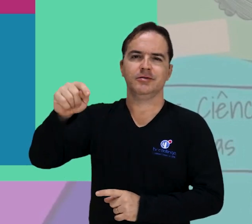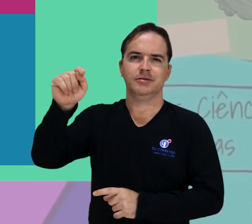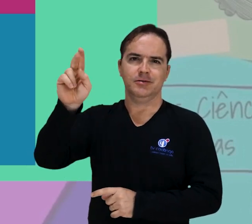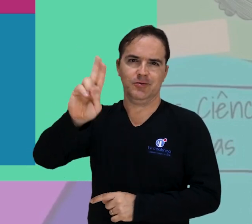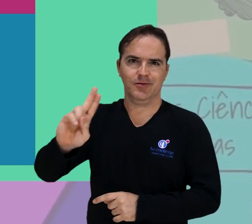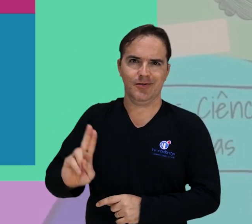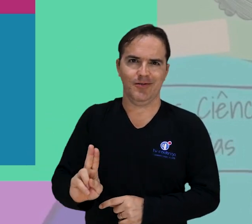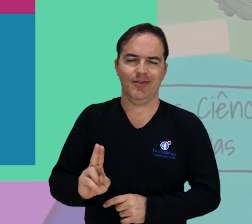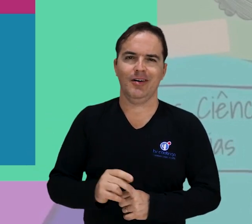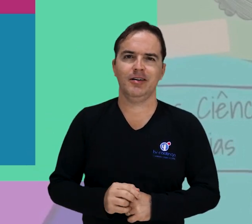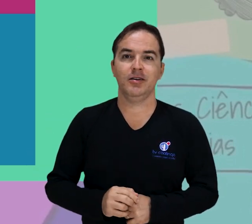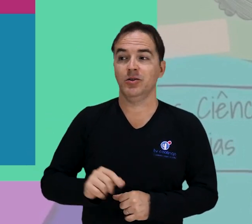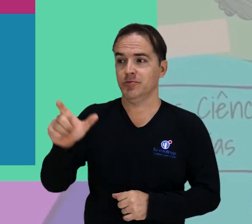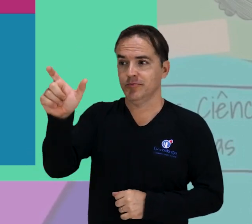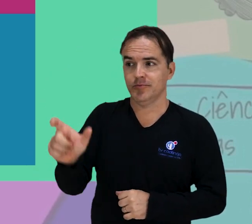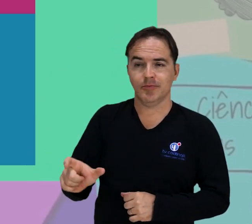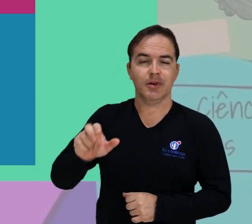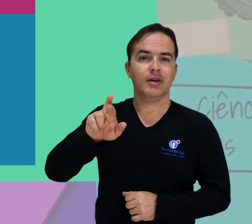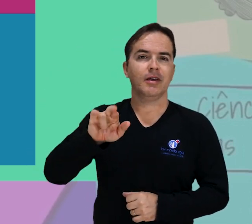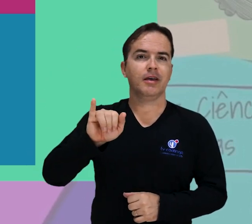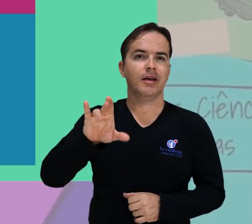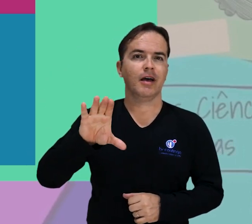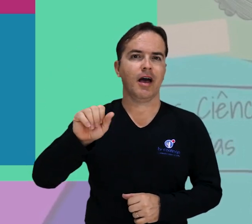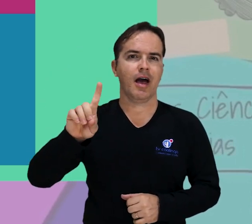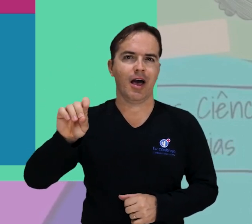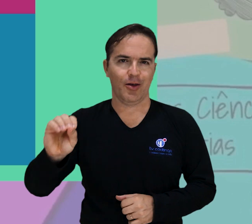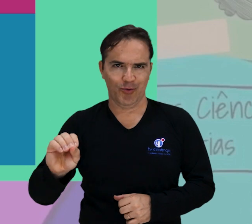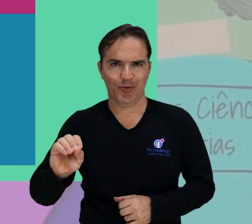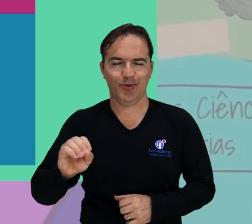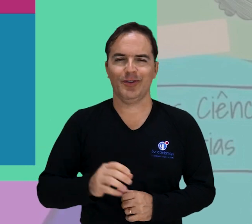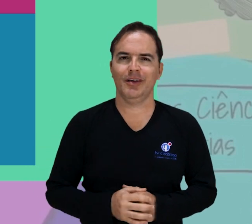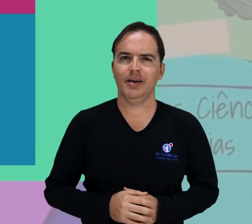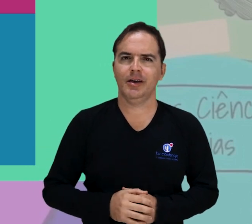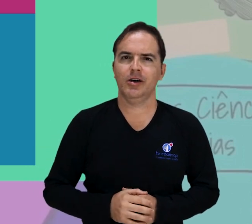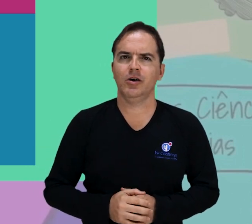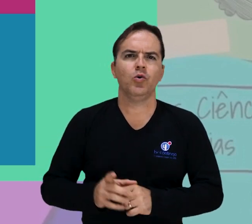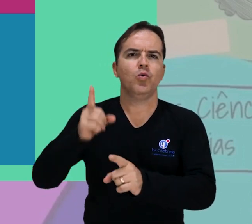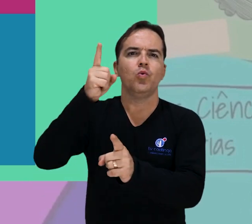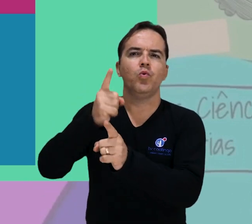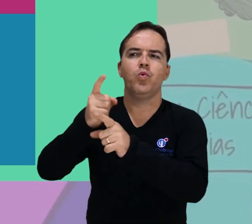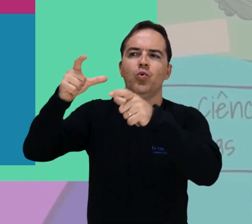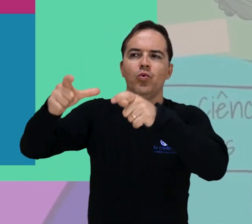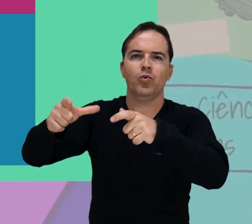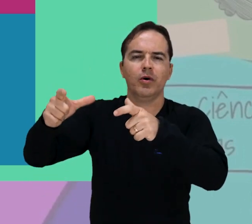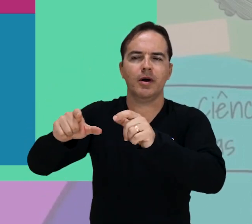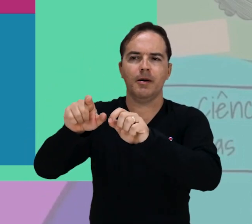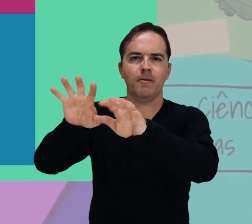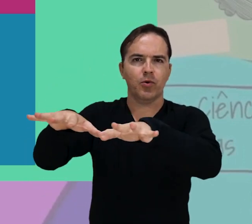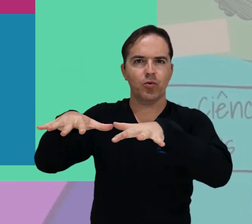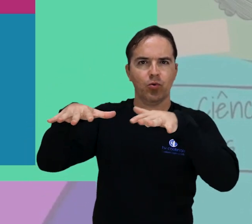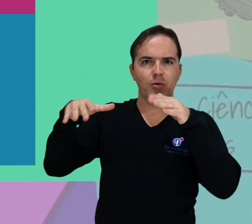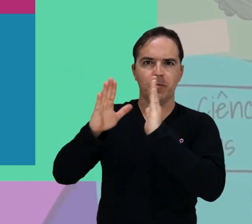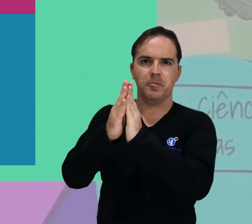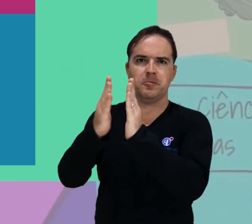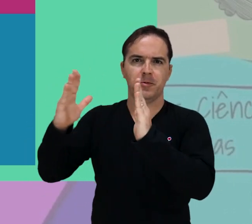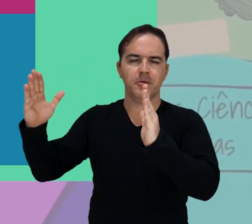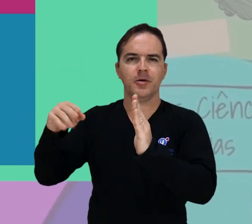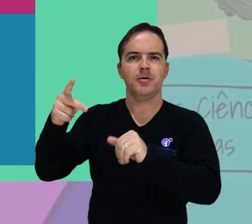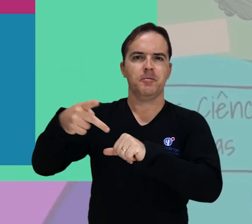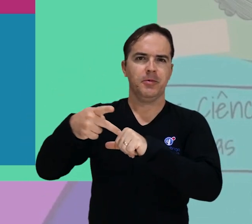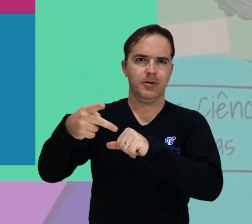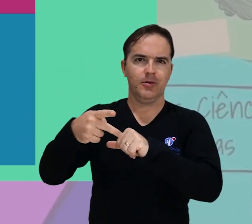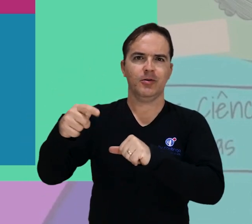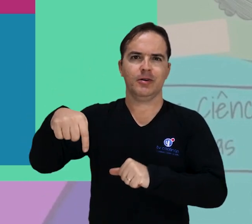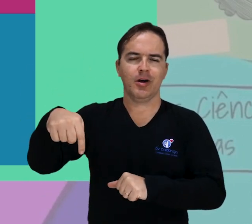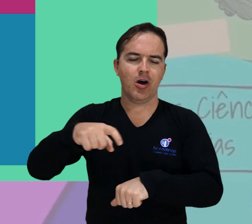do São Francisco, Ricardo Guimarães. O encontro vai ser realizado no auditório da Biblioteca do Campo Sede, em Petrolina, às